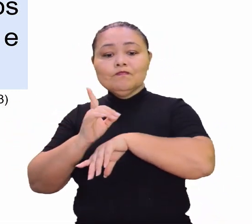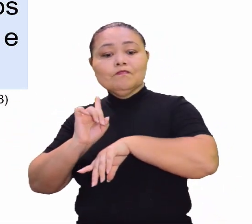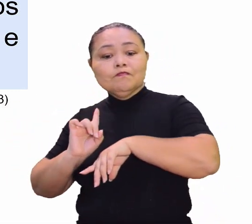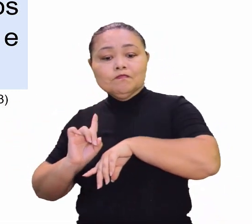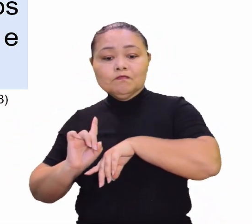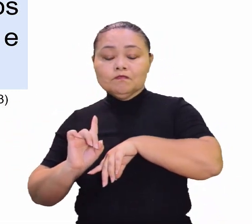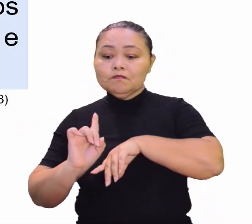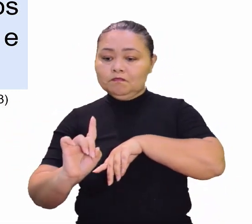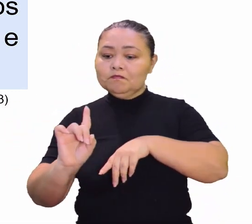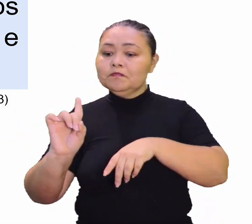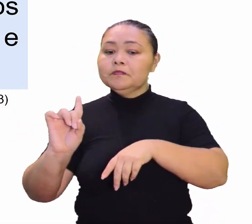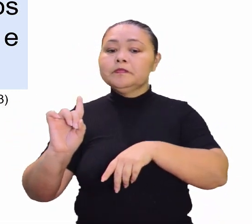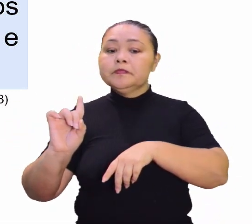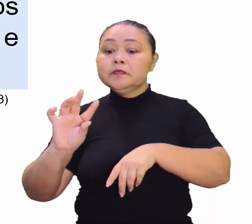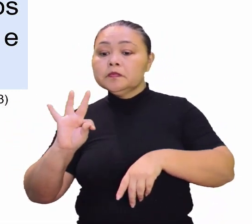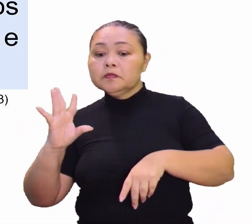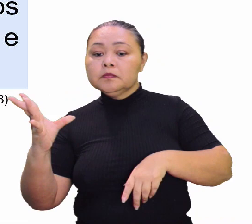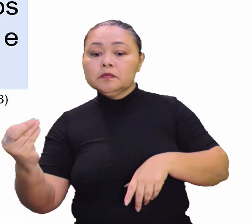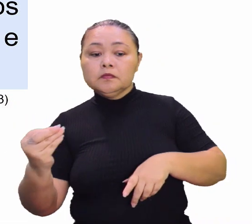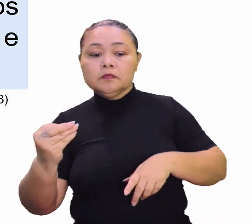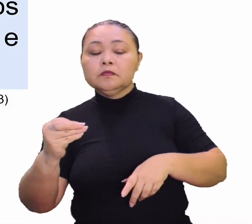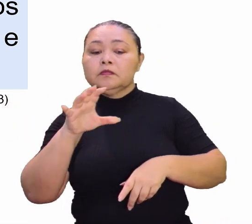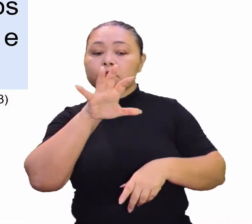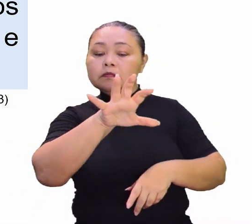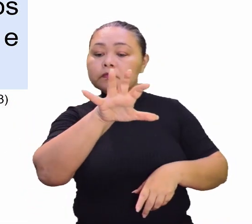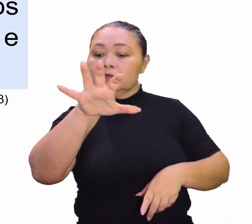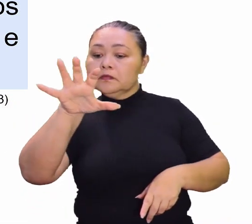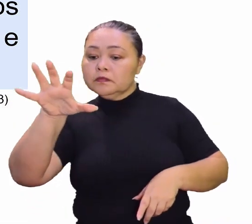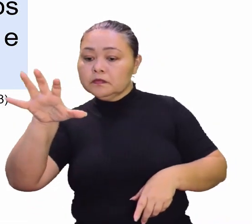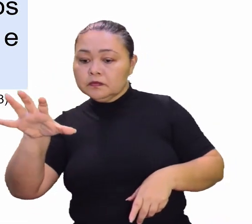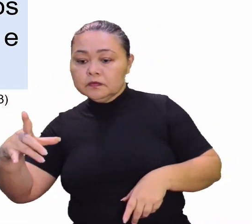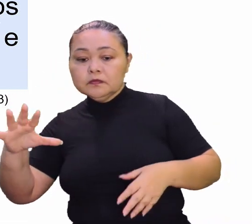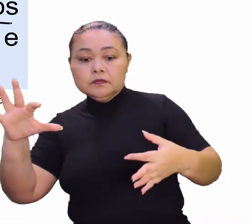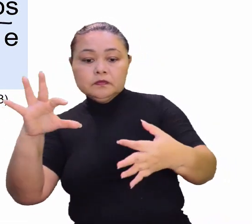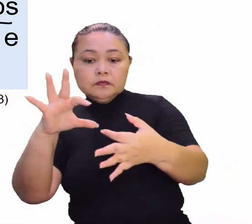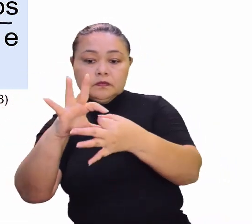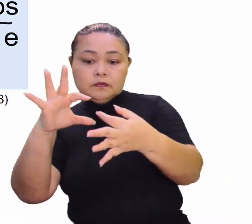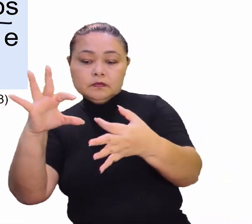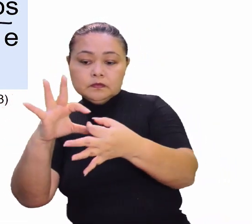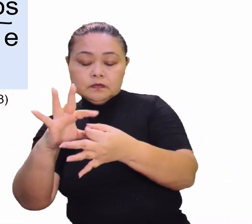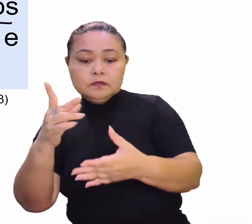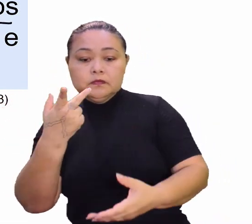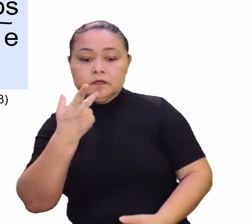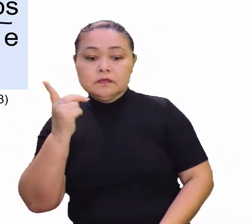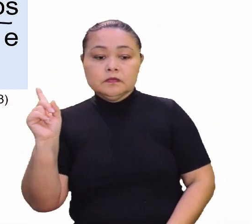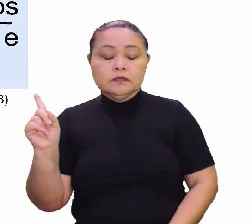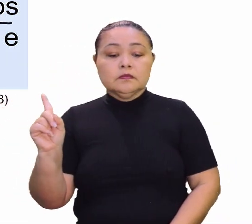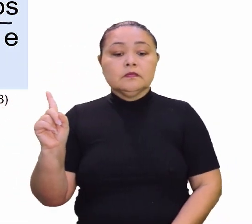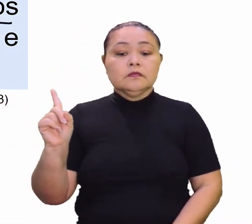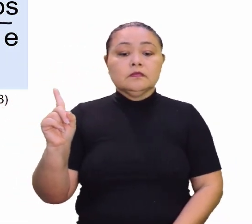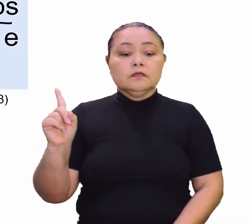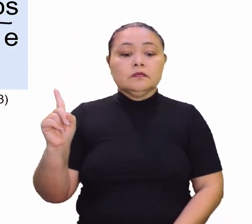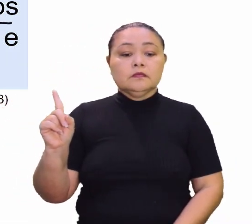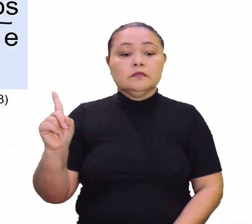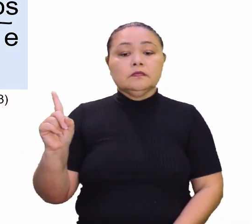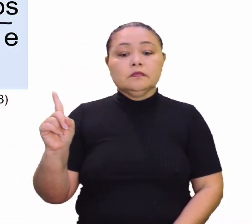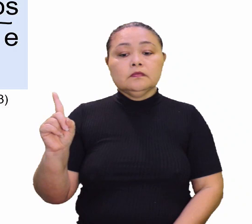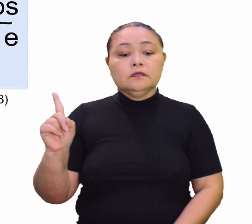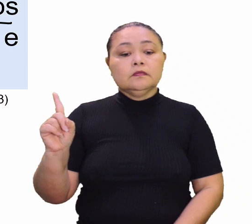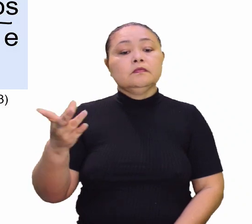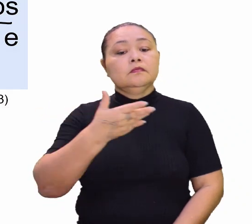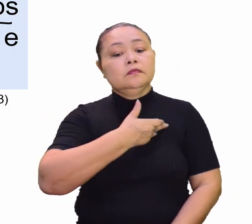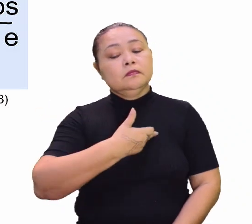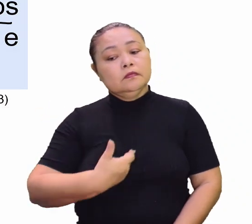participação ativa de todos os segmentos envolvidos. O professor Jorge já falou hoje, Marca aí, professor Jorge.